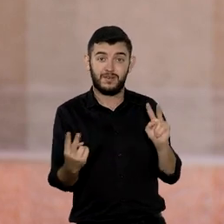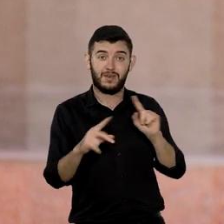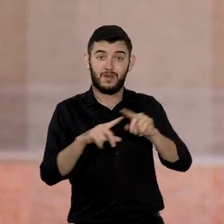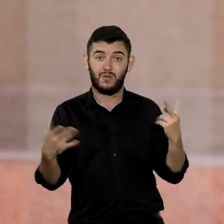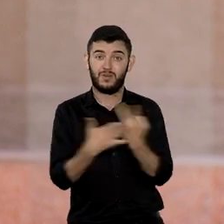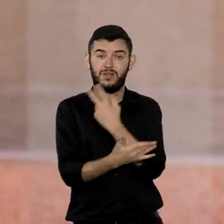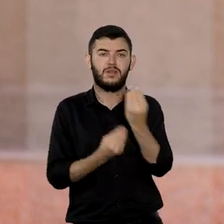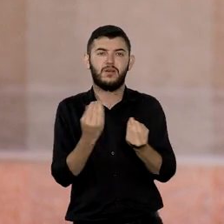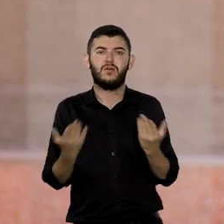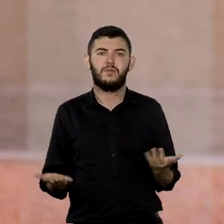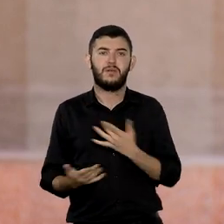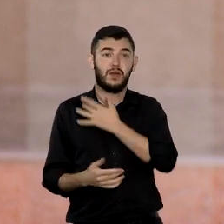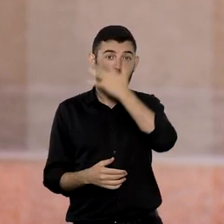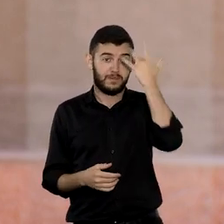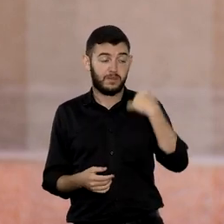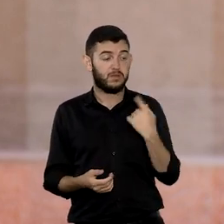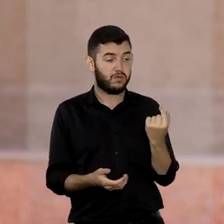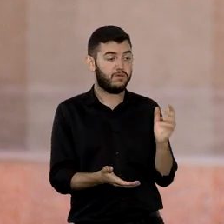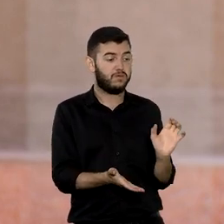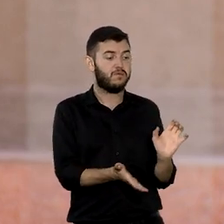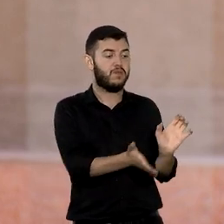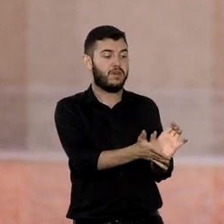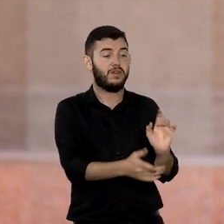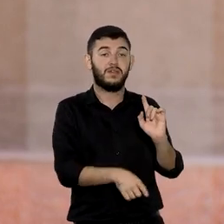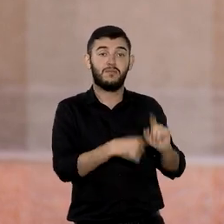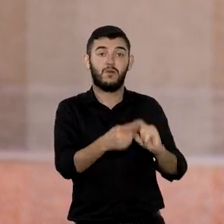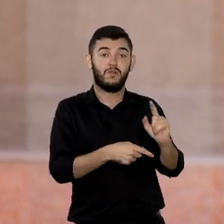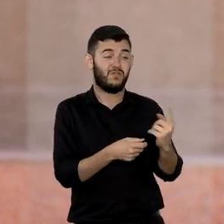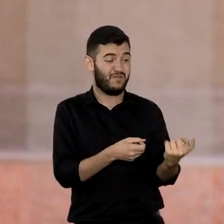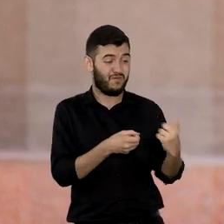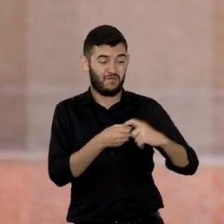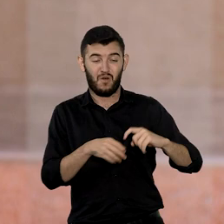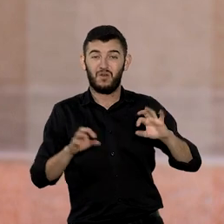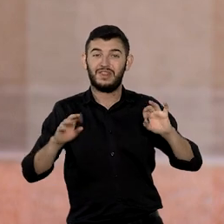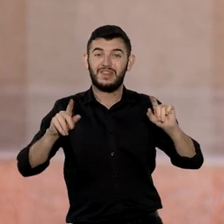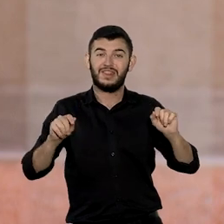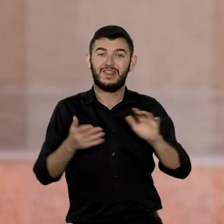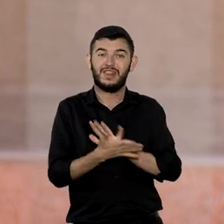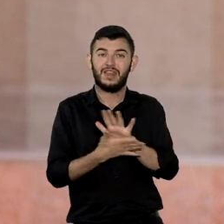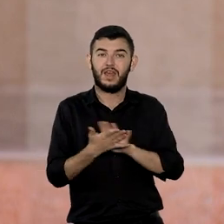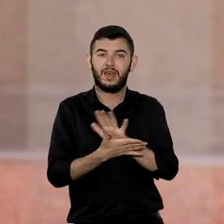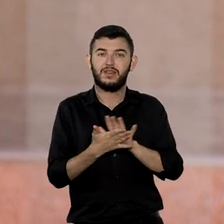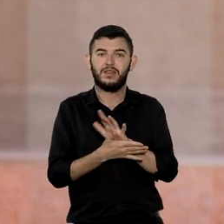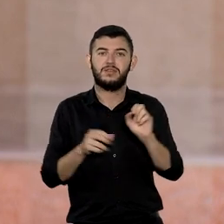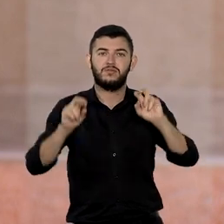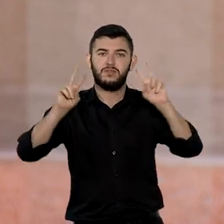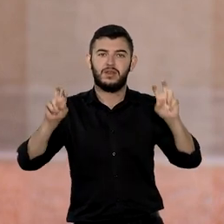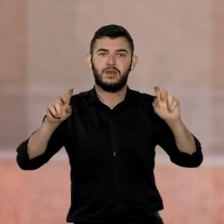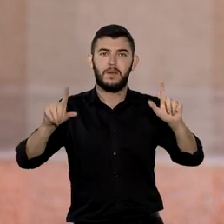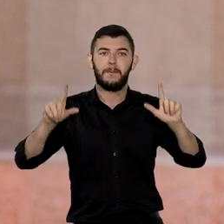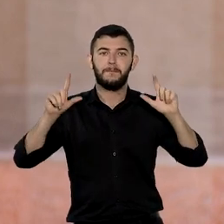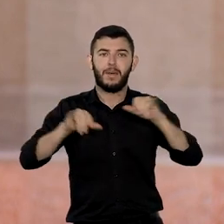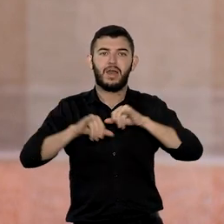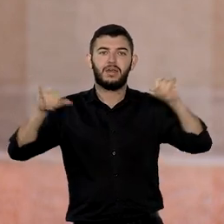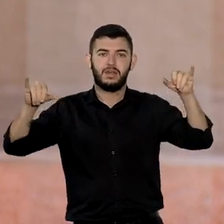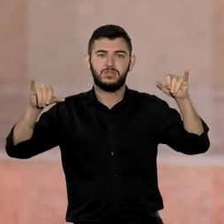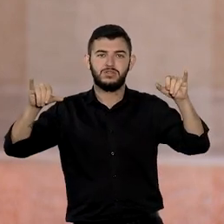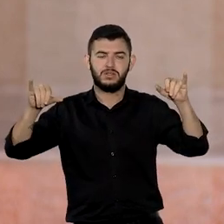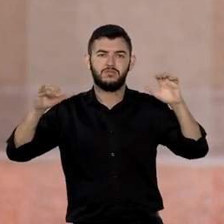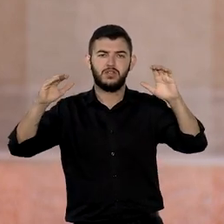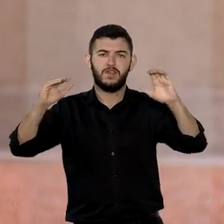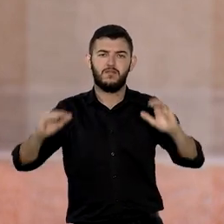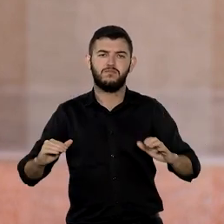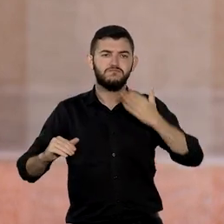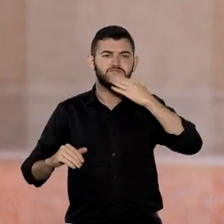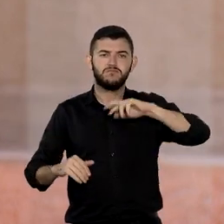vítimas deixavam de receber os valores investidos. Também era simulada uma operação de marketing multinível, vinculando a